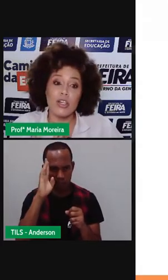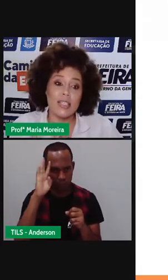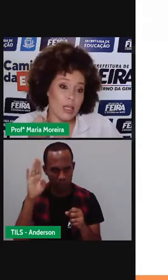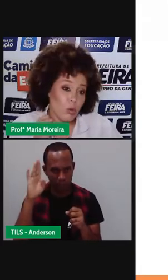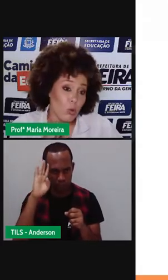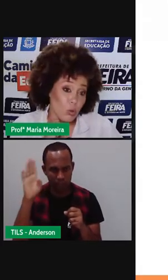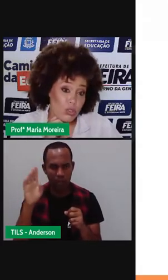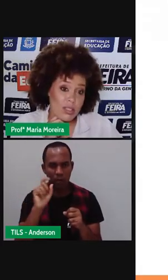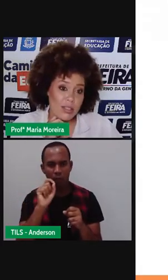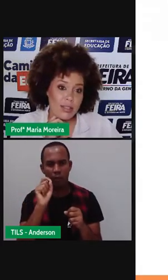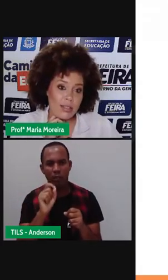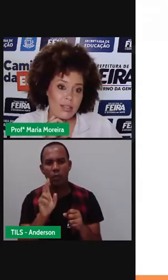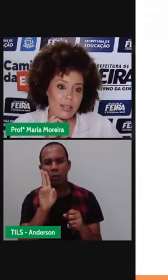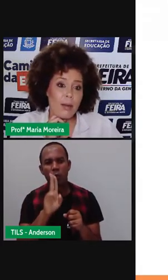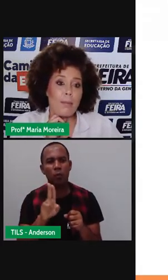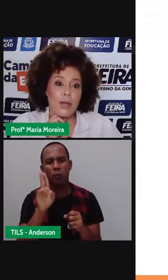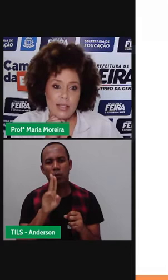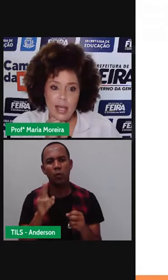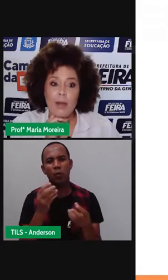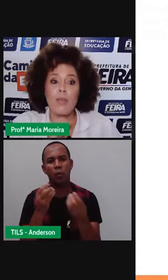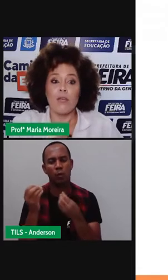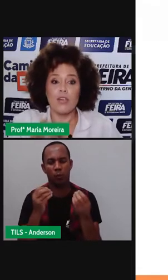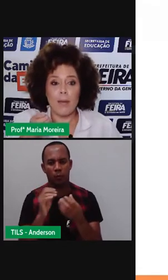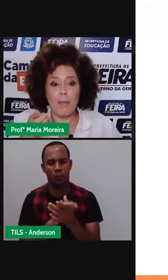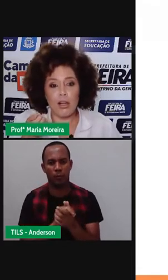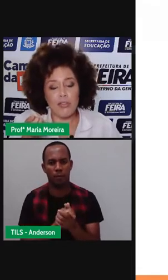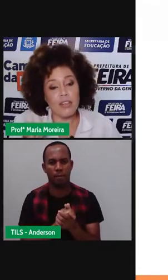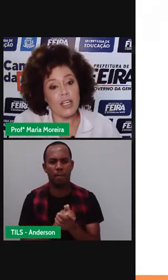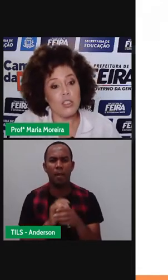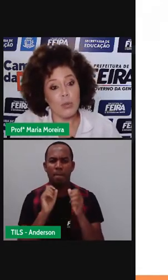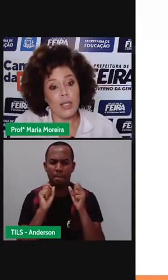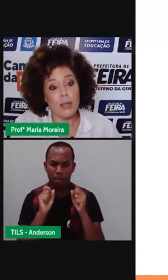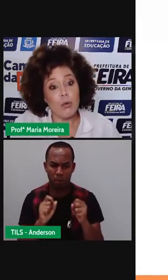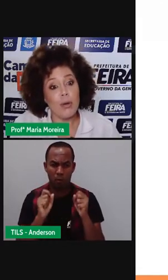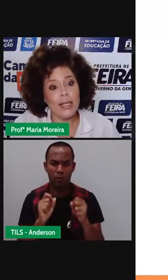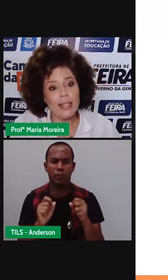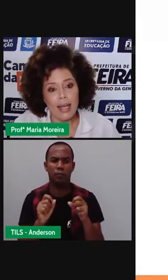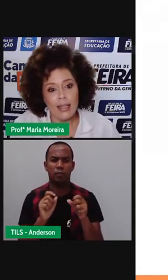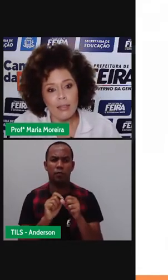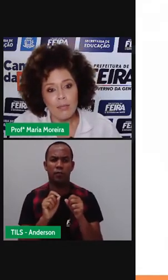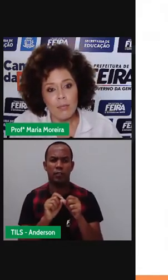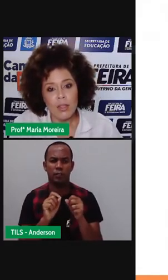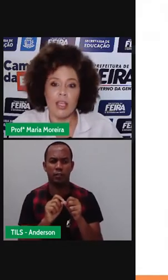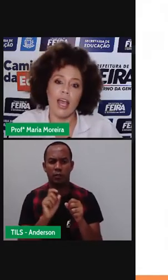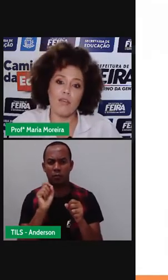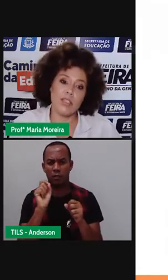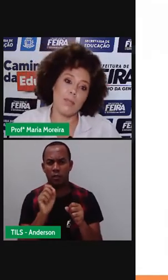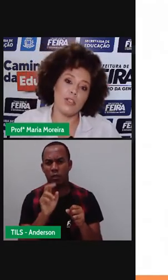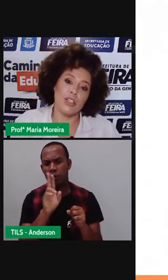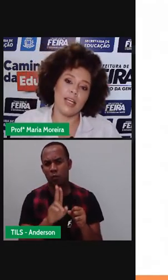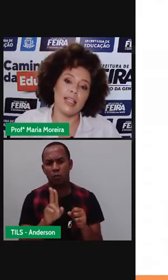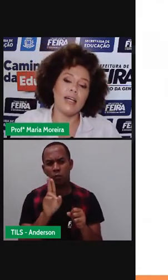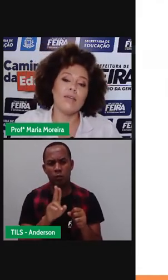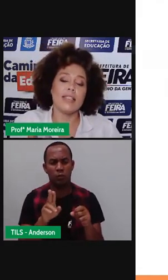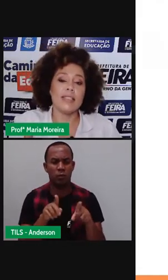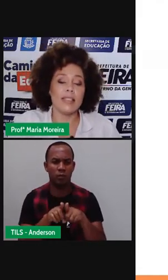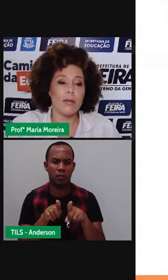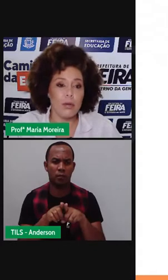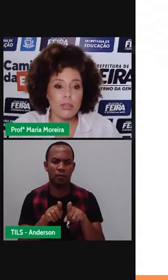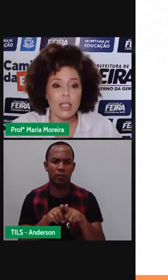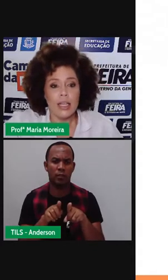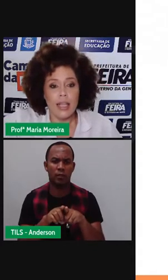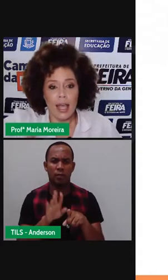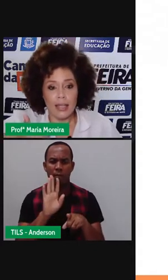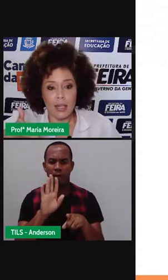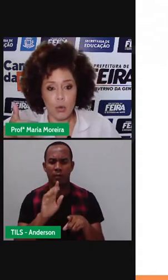ele é utilizado com luzes? Pois é. Você pode fazer isso, por exemplo, com a lanterna. E aí você pode ir treinando esses